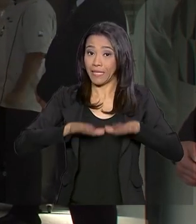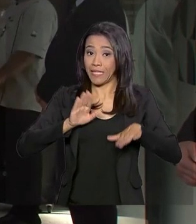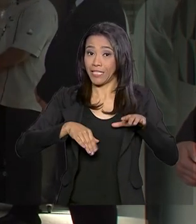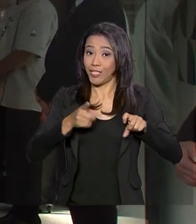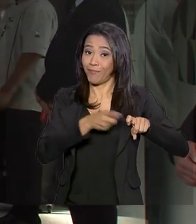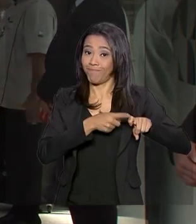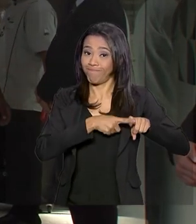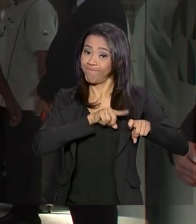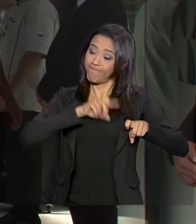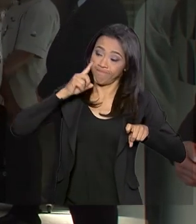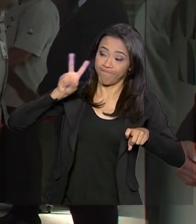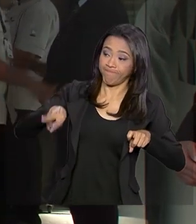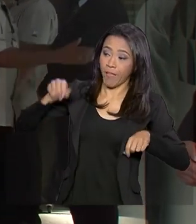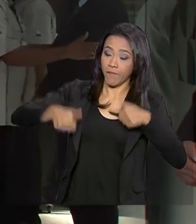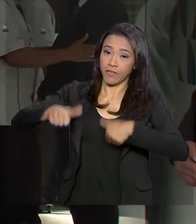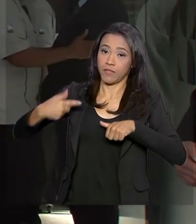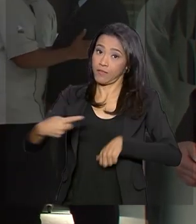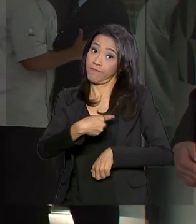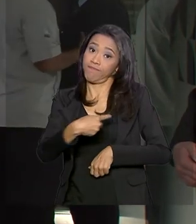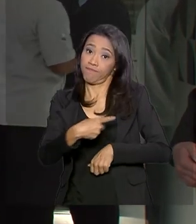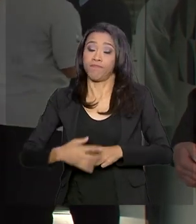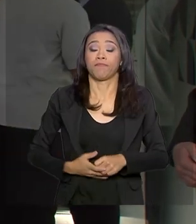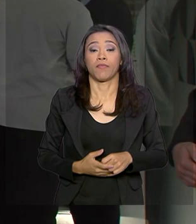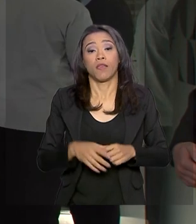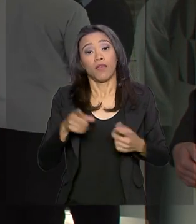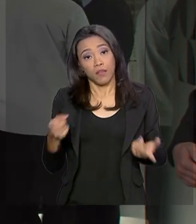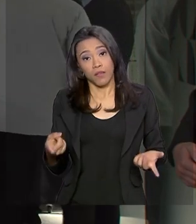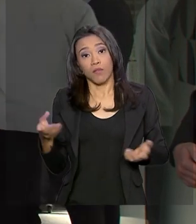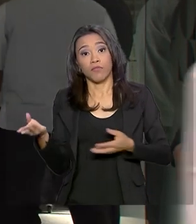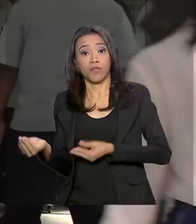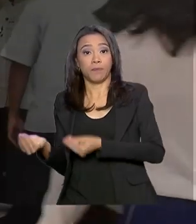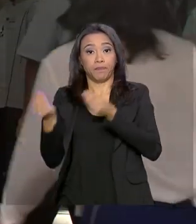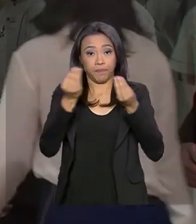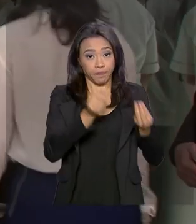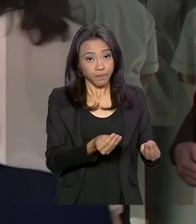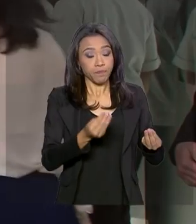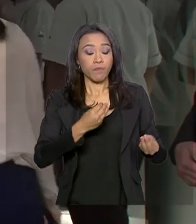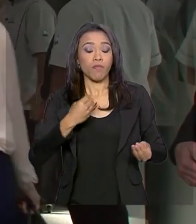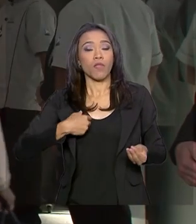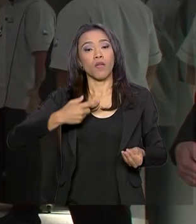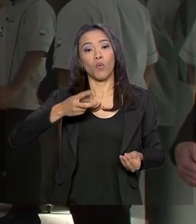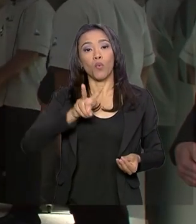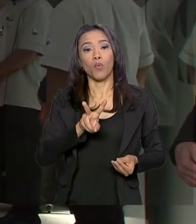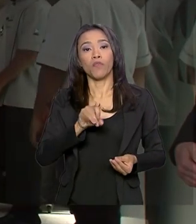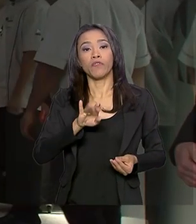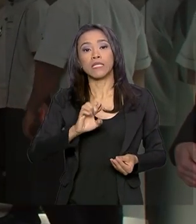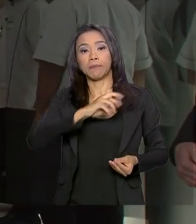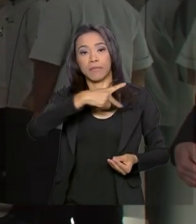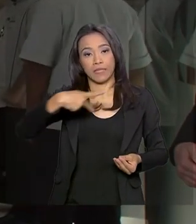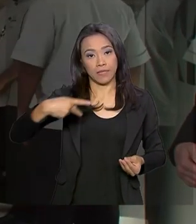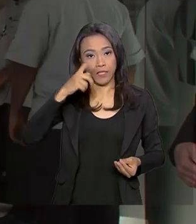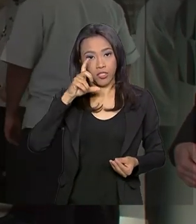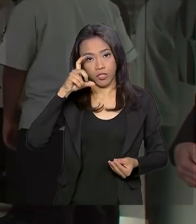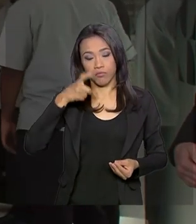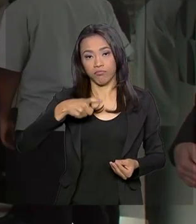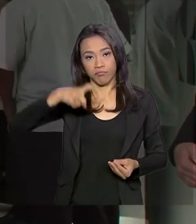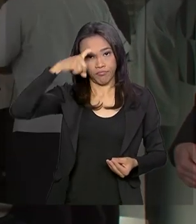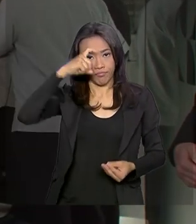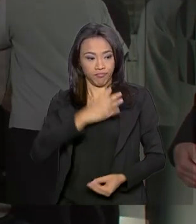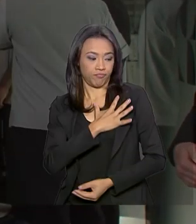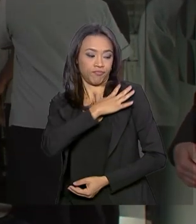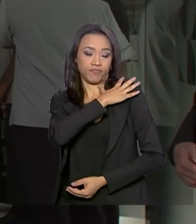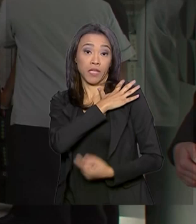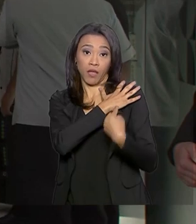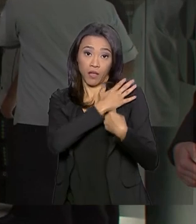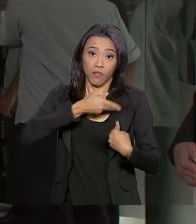clínica. presidência que foi passada pelo vice-presidente, de maneira interina, o general Hamilton Mourão. Ele, aliás, está na cidade de